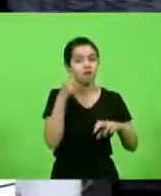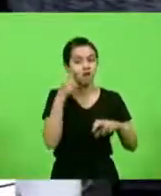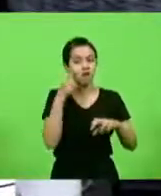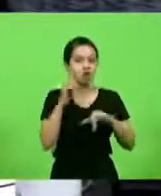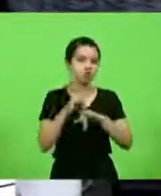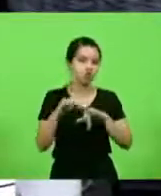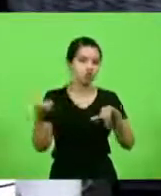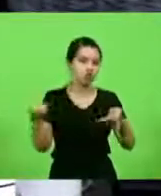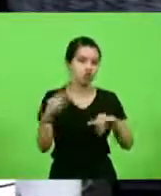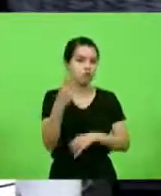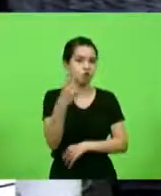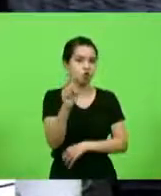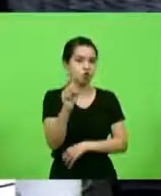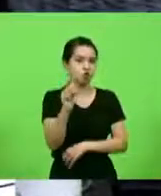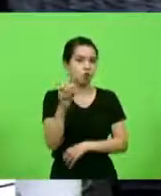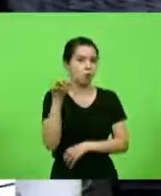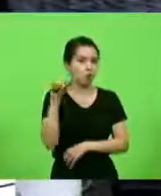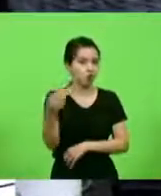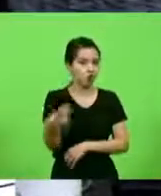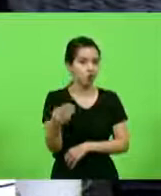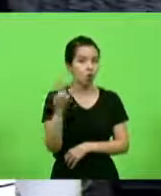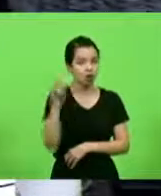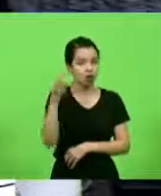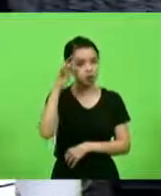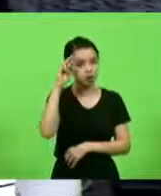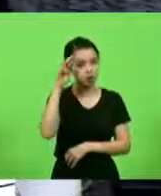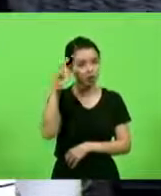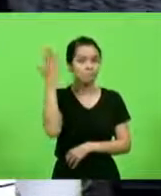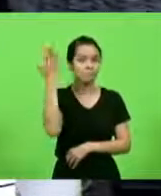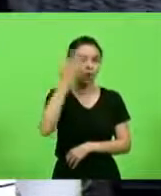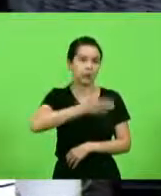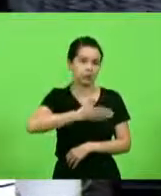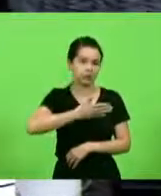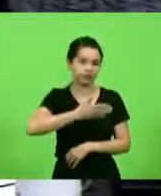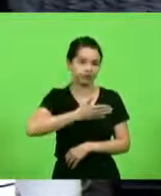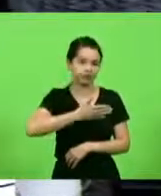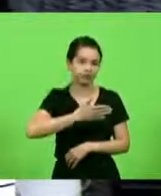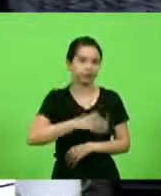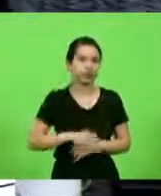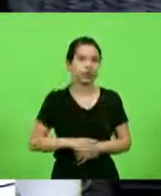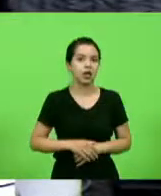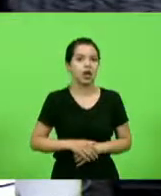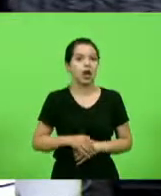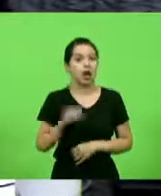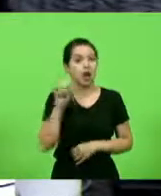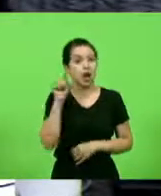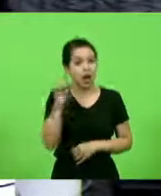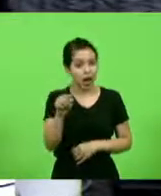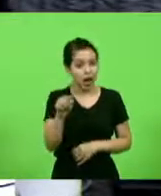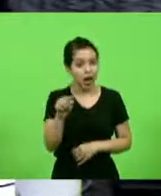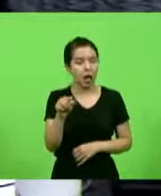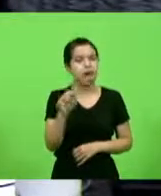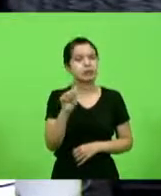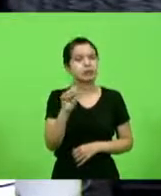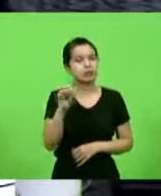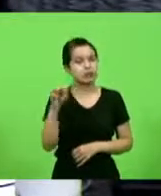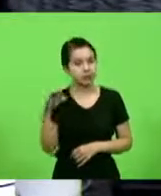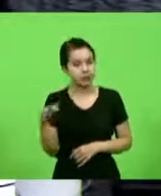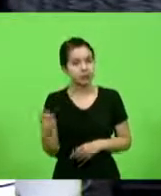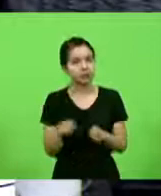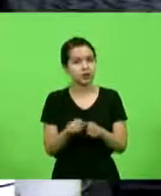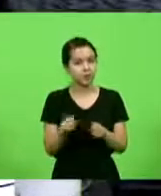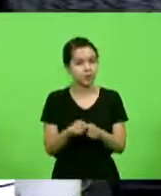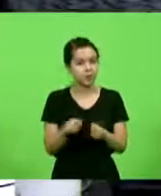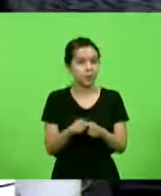28 milhões que foram prometidos pelo governador. Palmas, lá na Cib, e a fala do presidente da associação